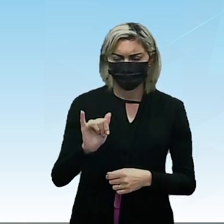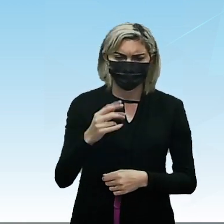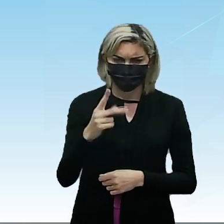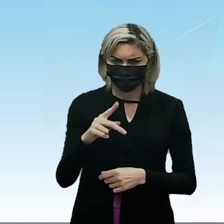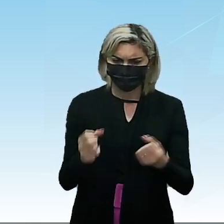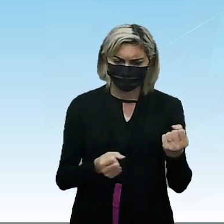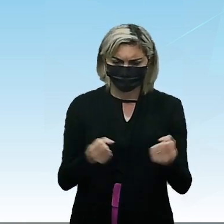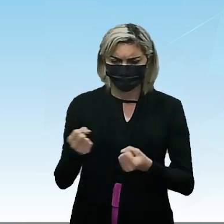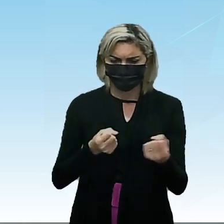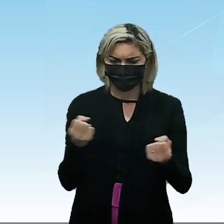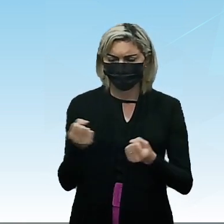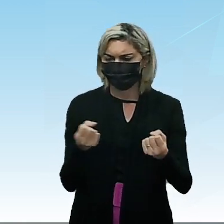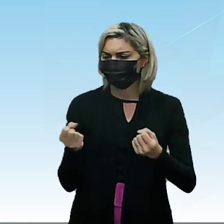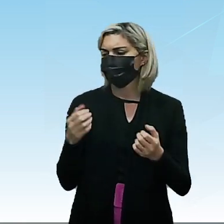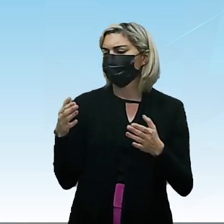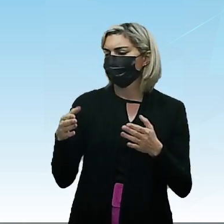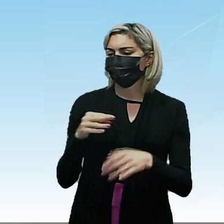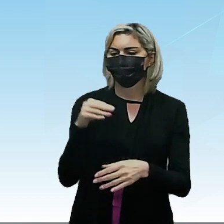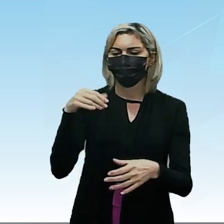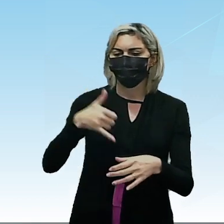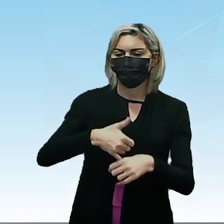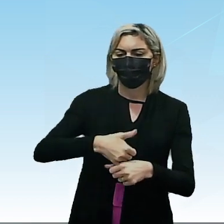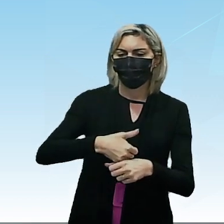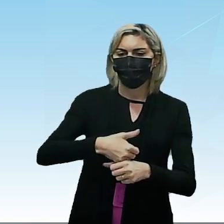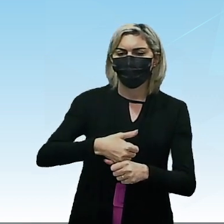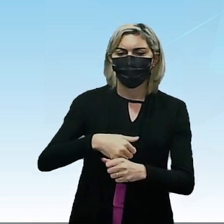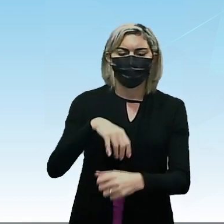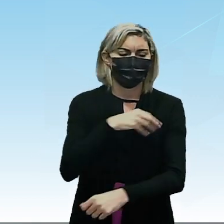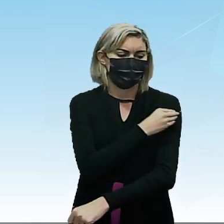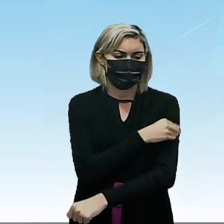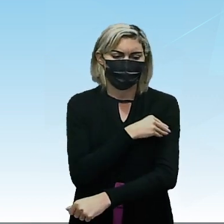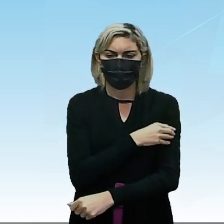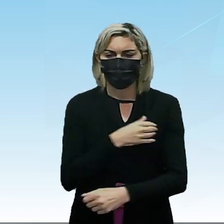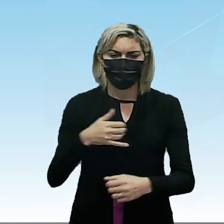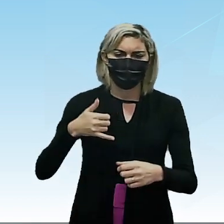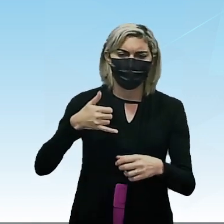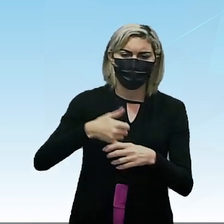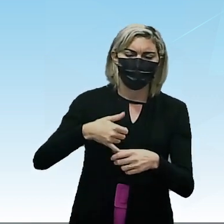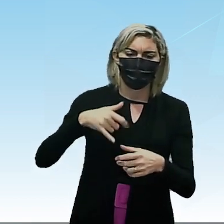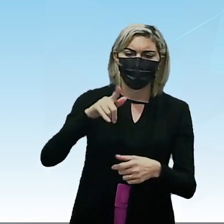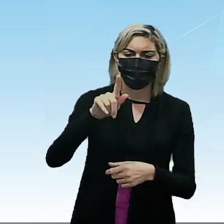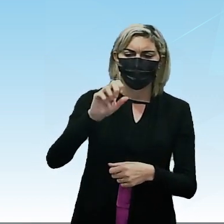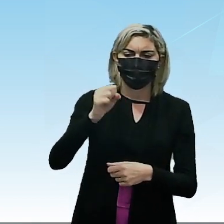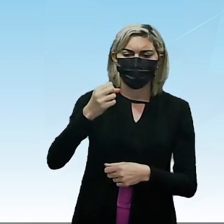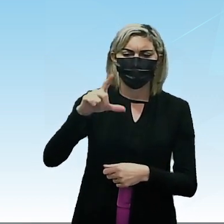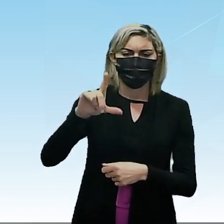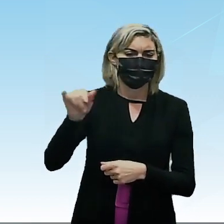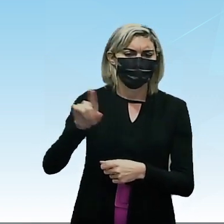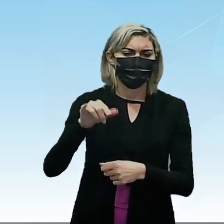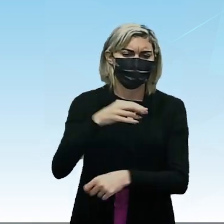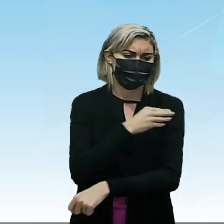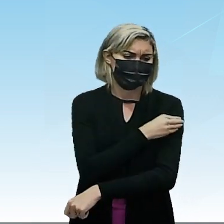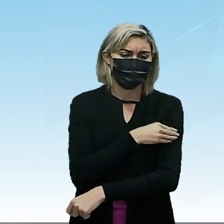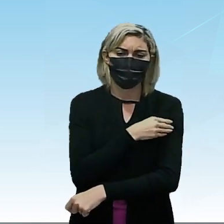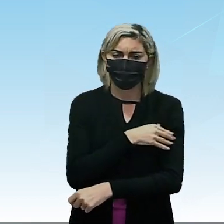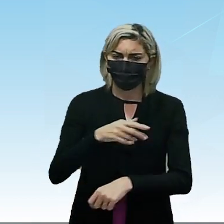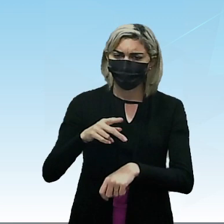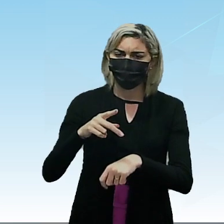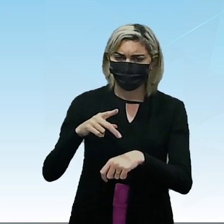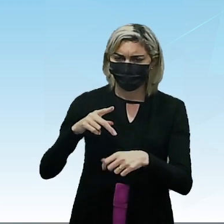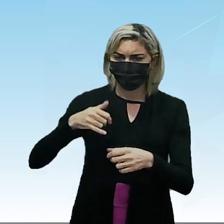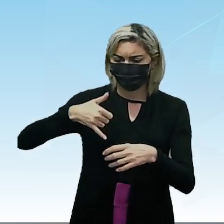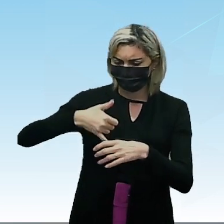mesmo dirigindo lá seu carro, eu vou botar álcool em vez de gasolina. Já viu isso? O álcool do posto é o mesmo álcool que a gente está